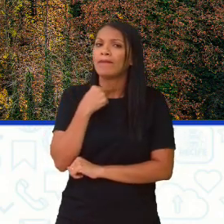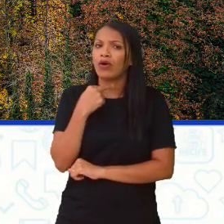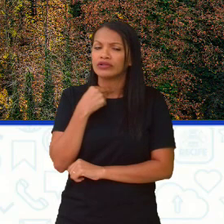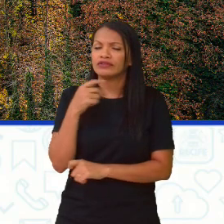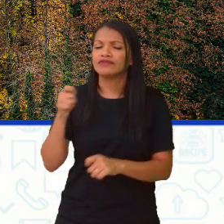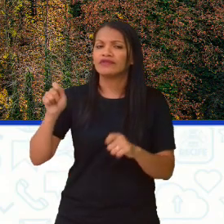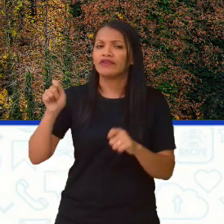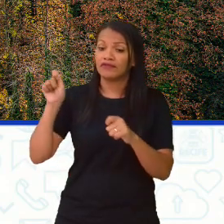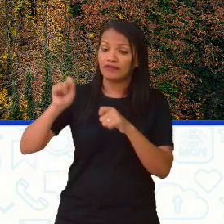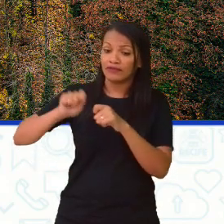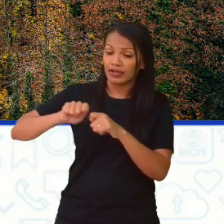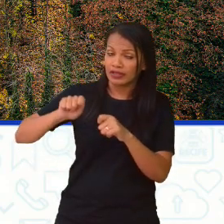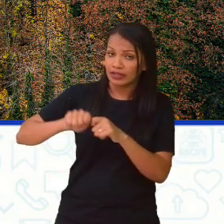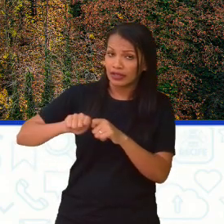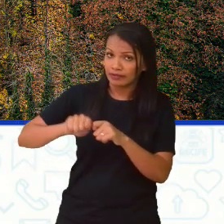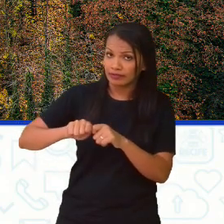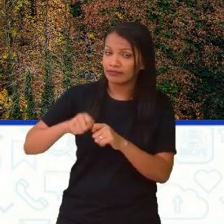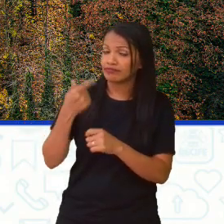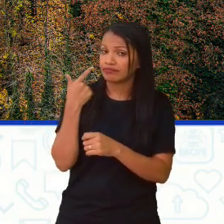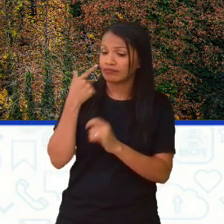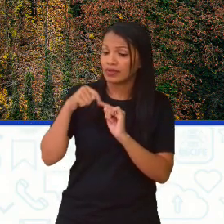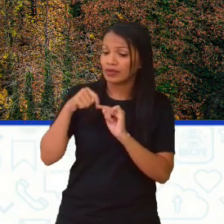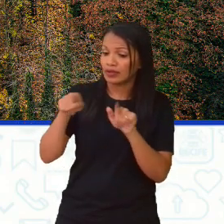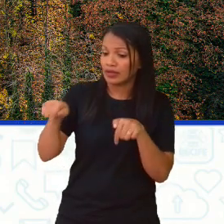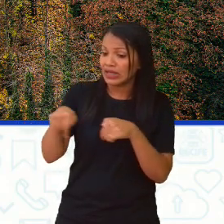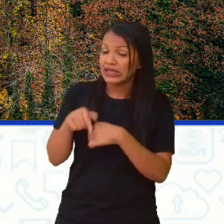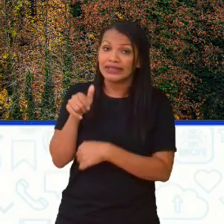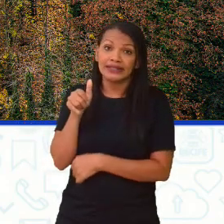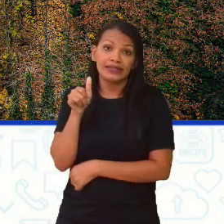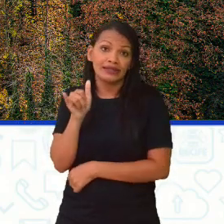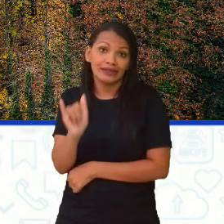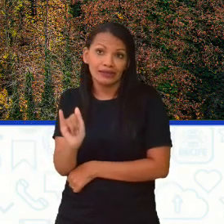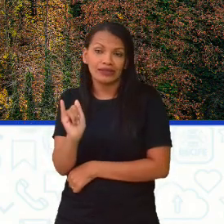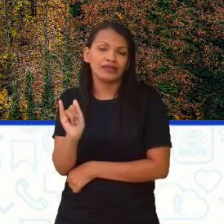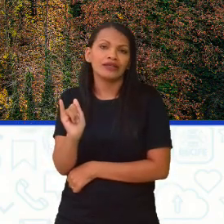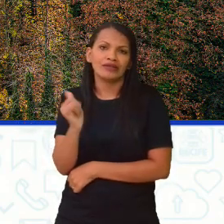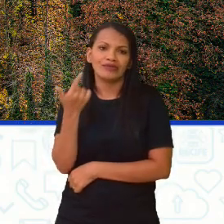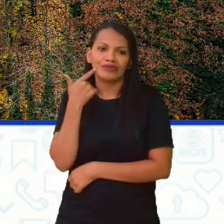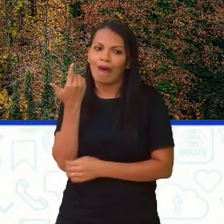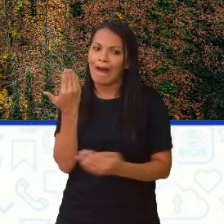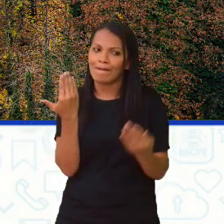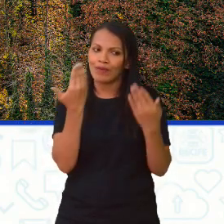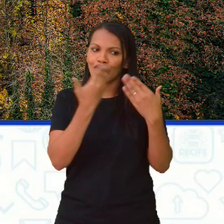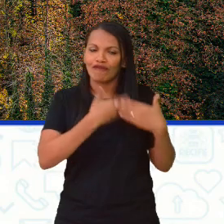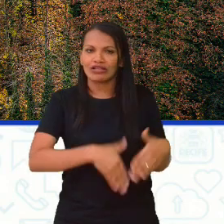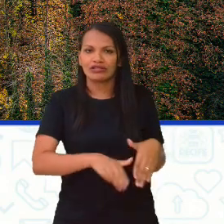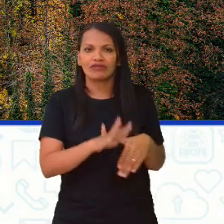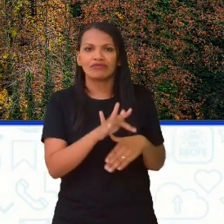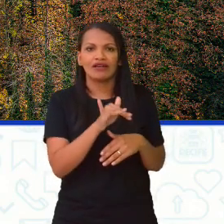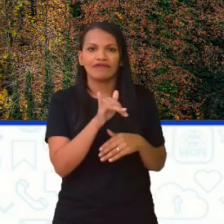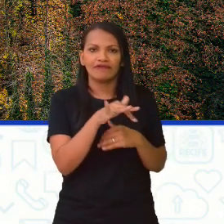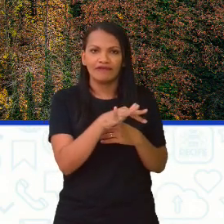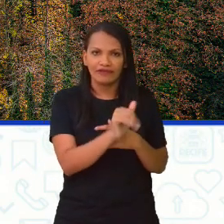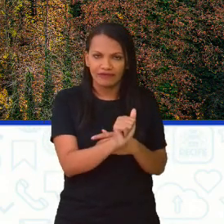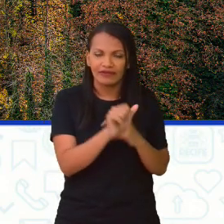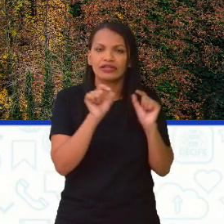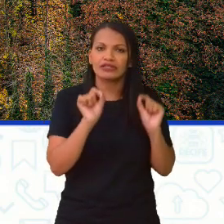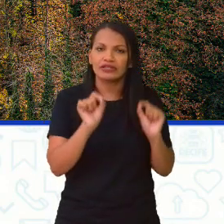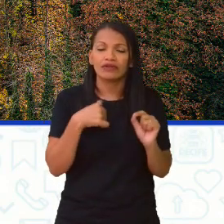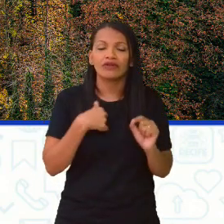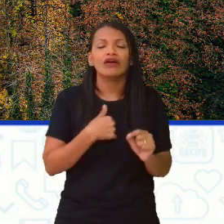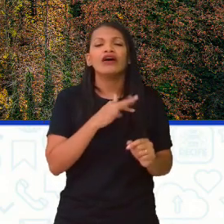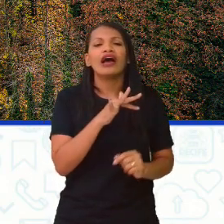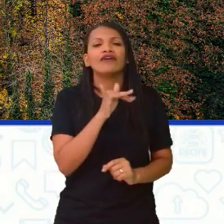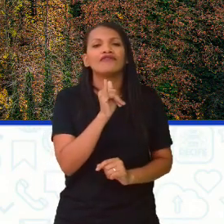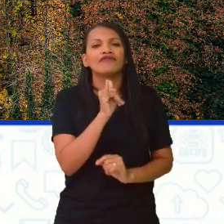ser exercida em campo sem o alvará da FIFA, tá certo? Então, é ela que vai